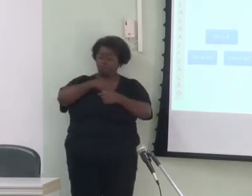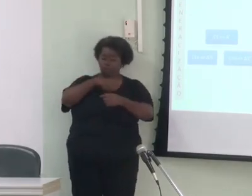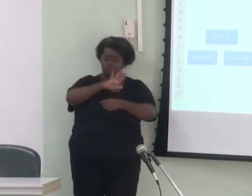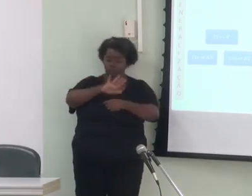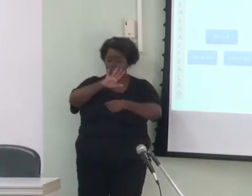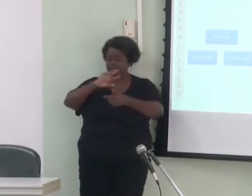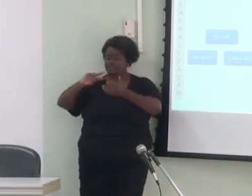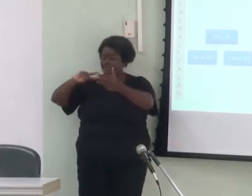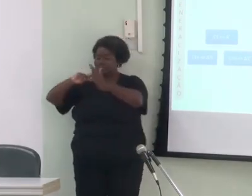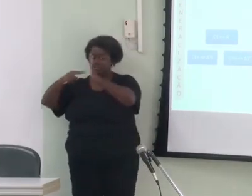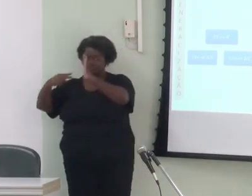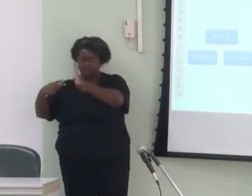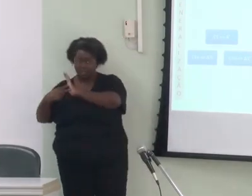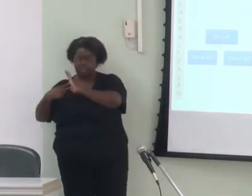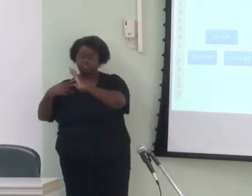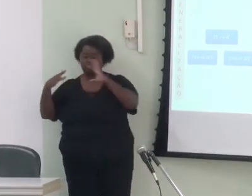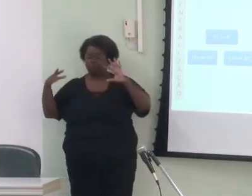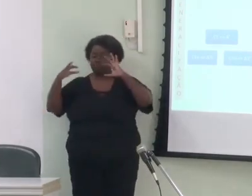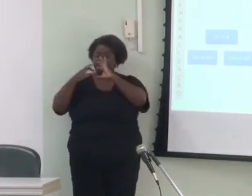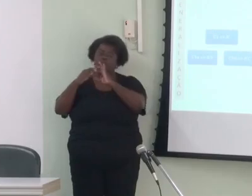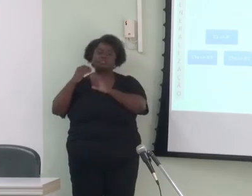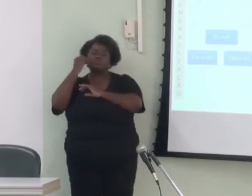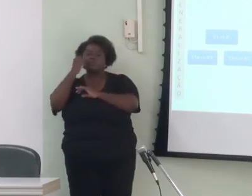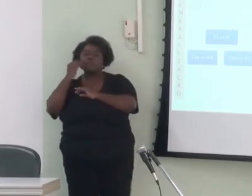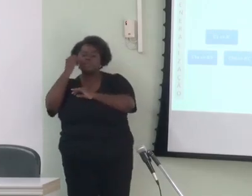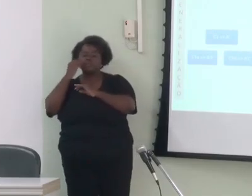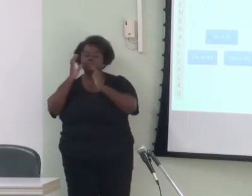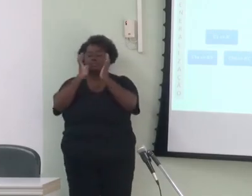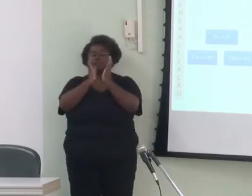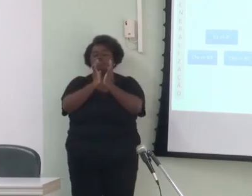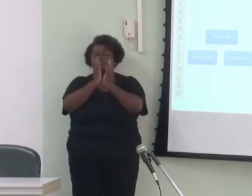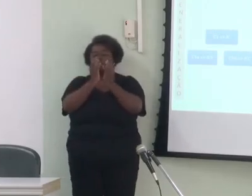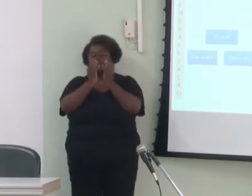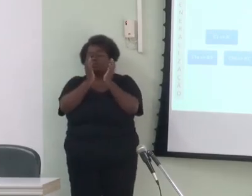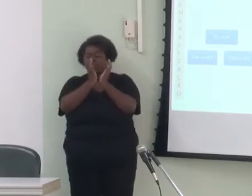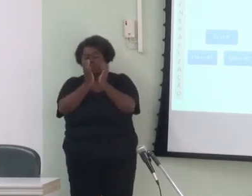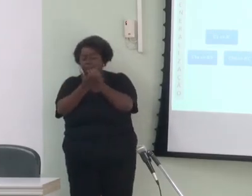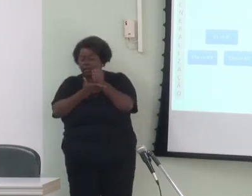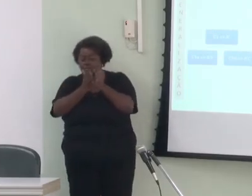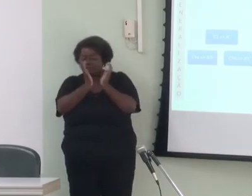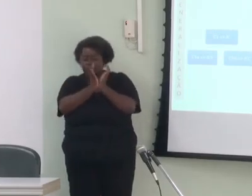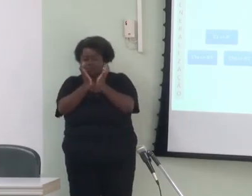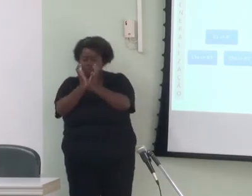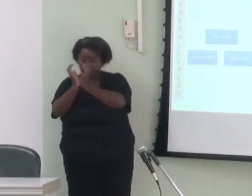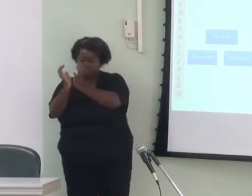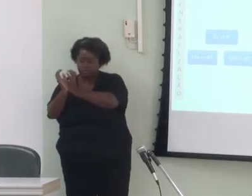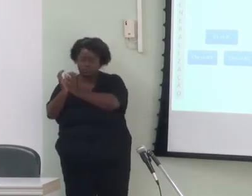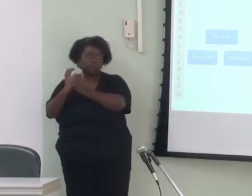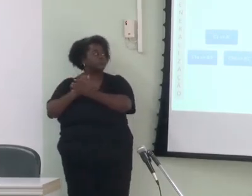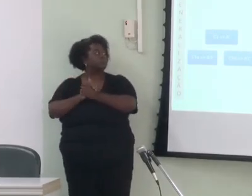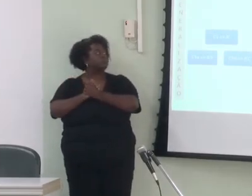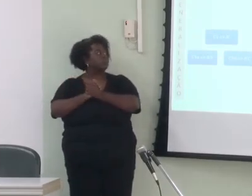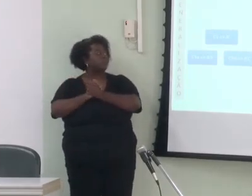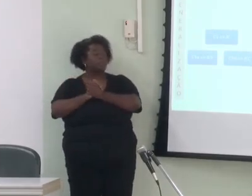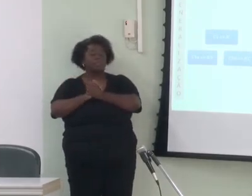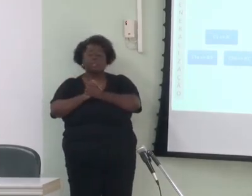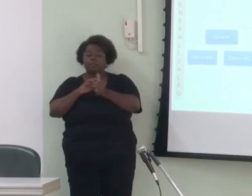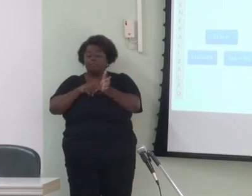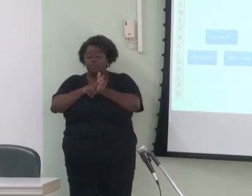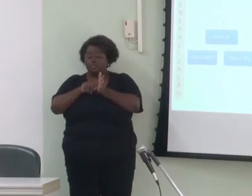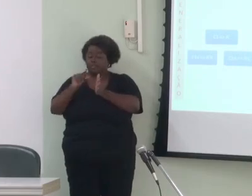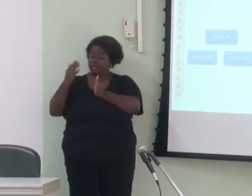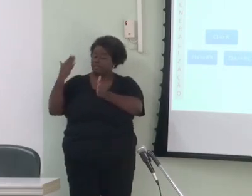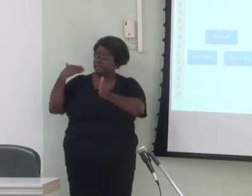experiência organizadas em termos de princípios de categorização em um trabalho recente mostrei como